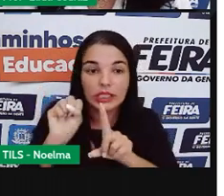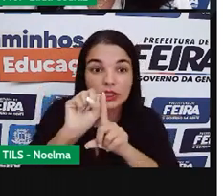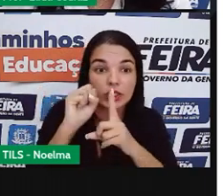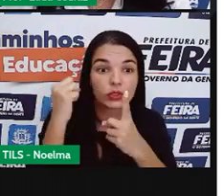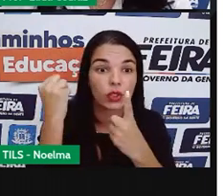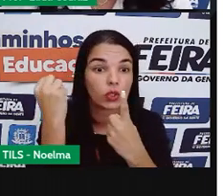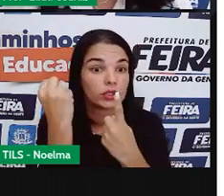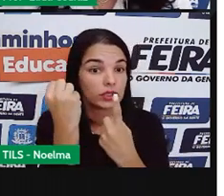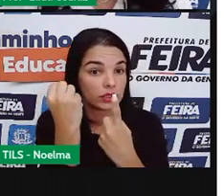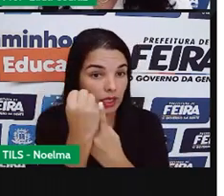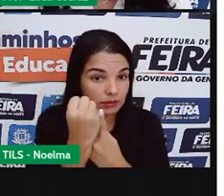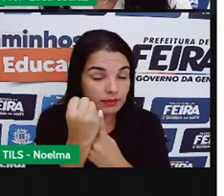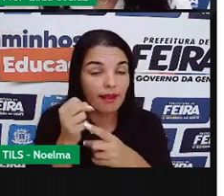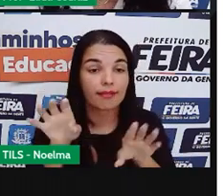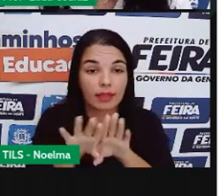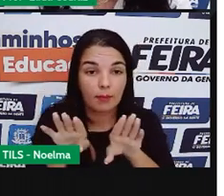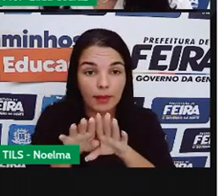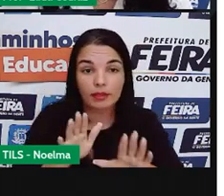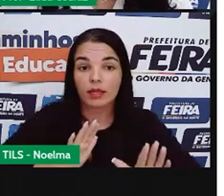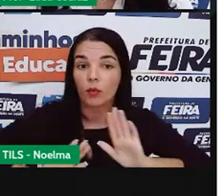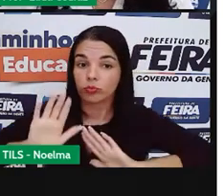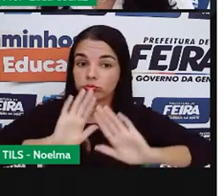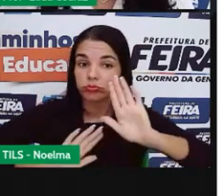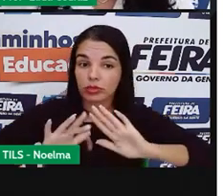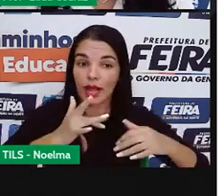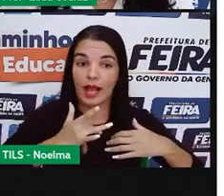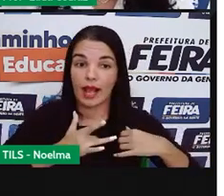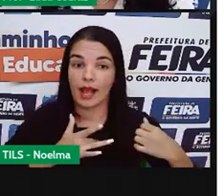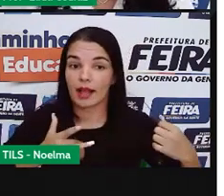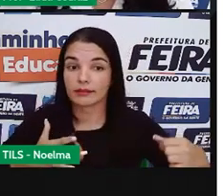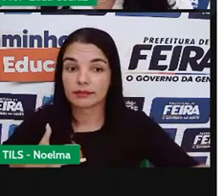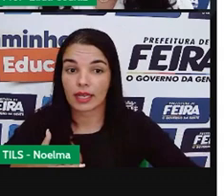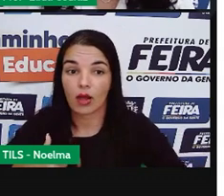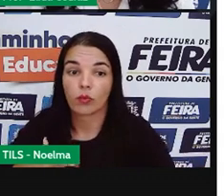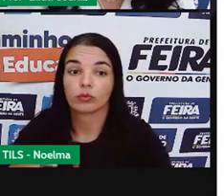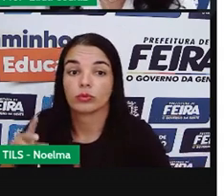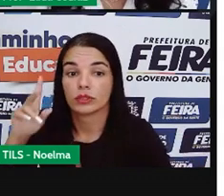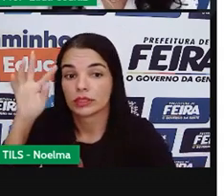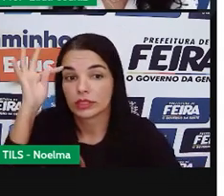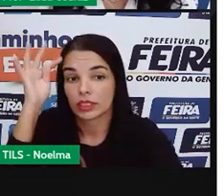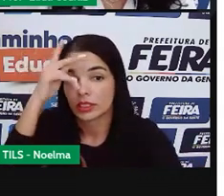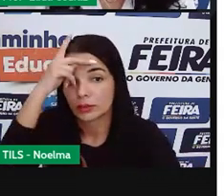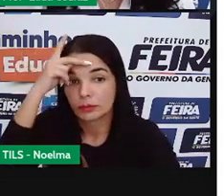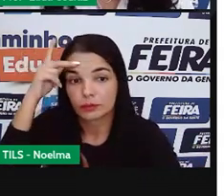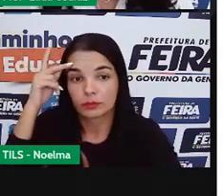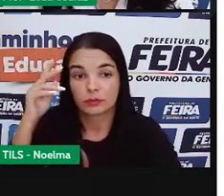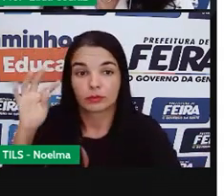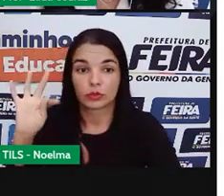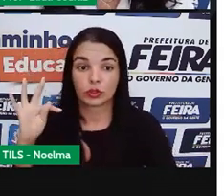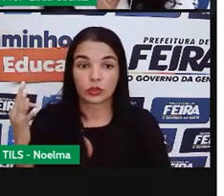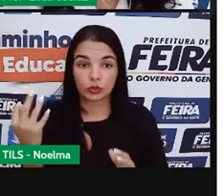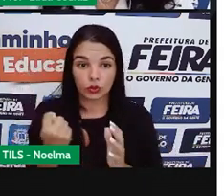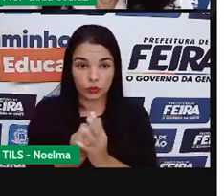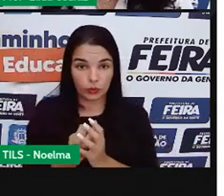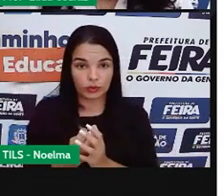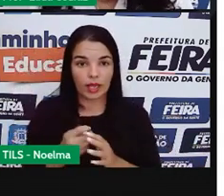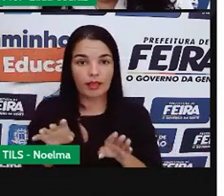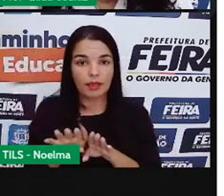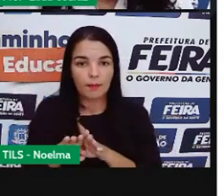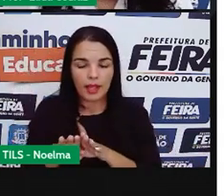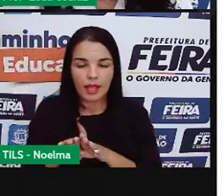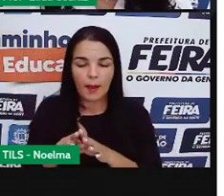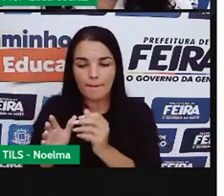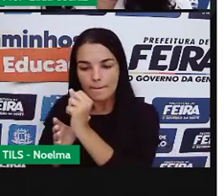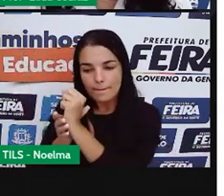o bem-estar dos seus habitantes. Proteger o patrimônio histórico e cultural do